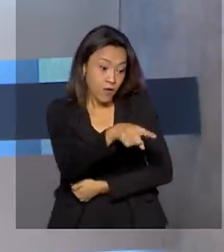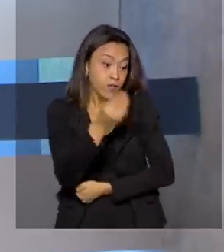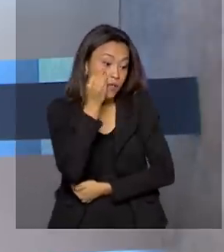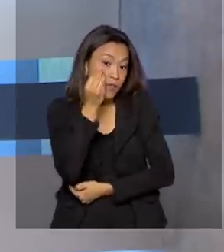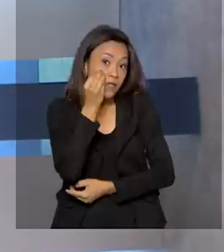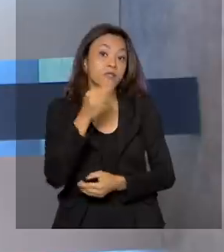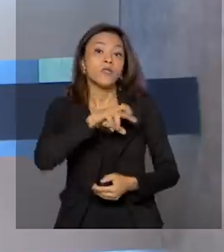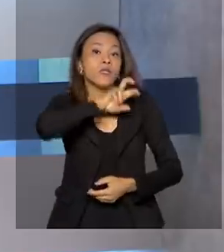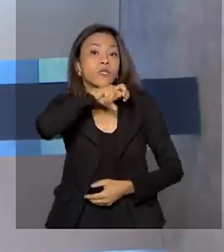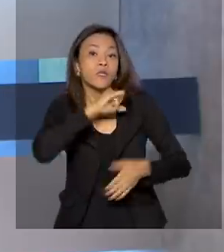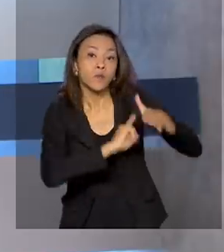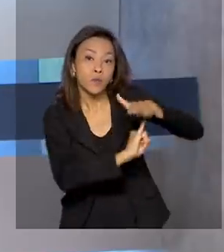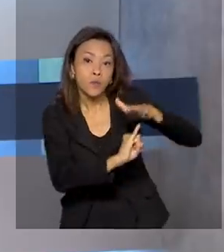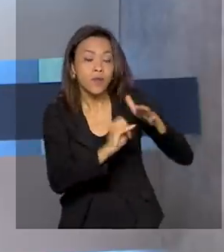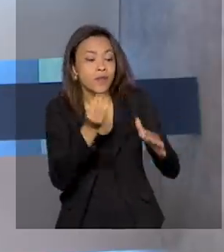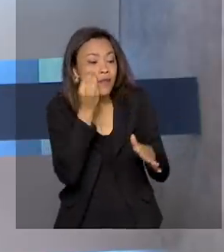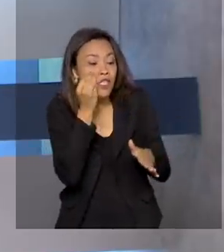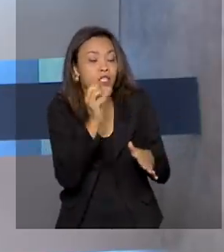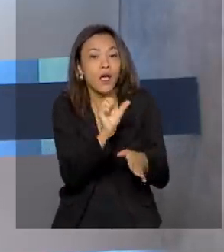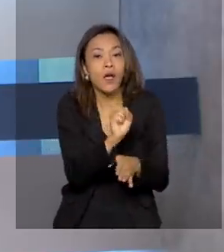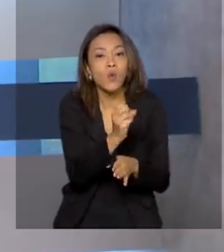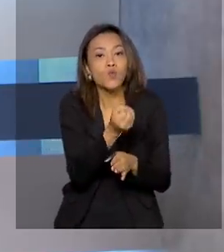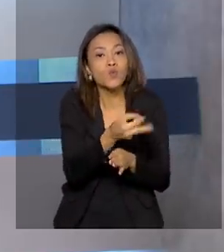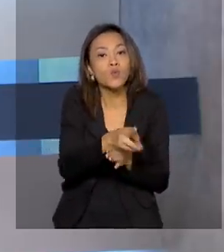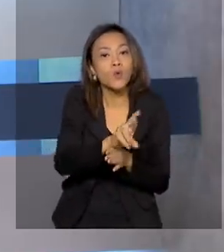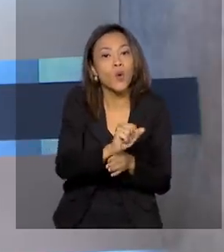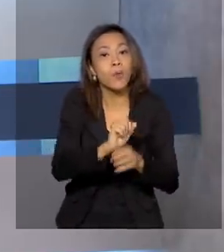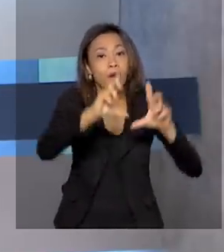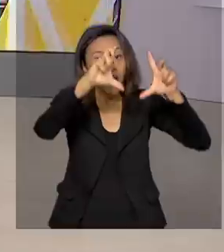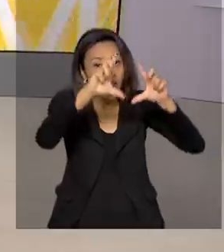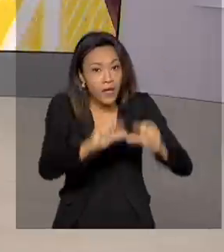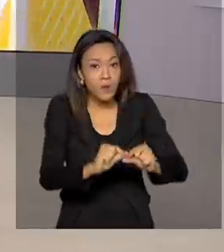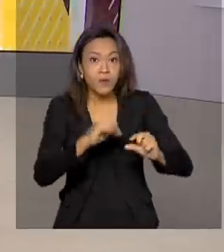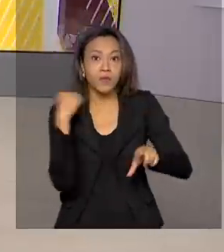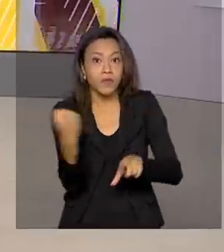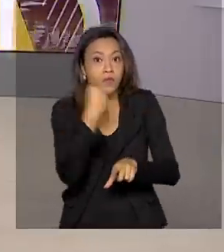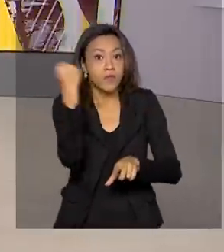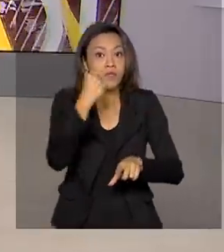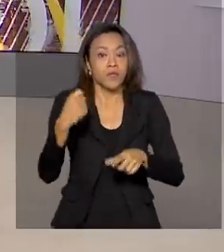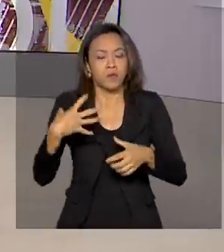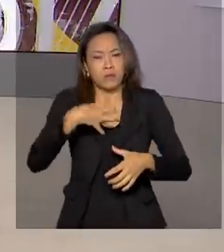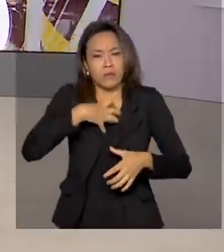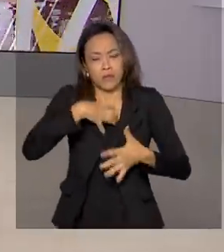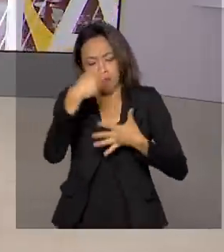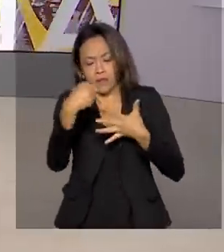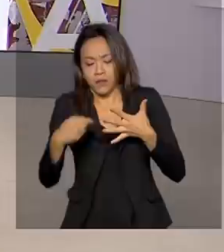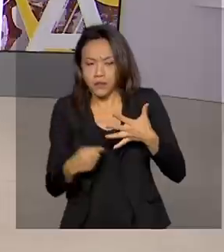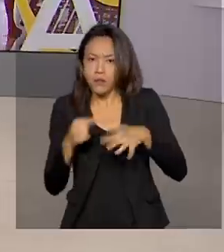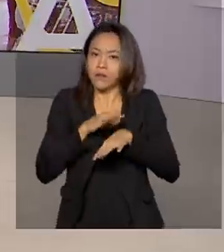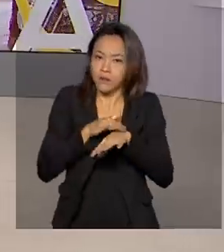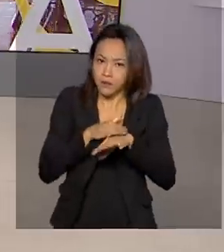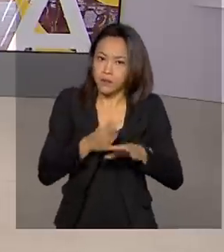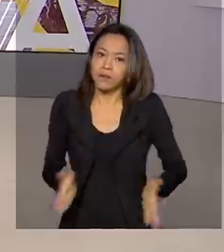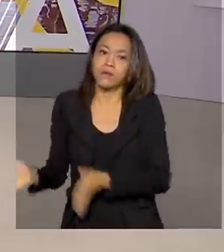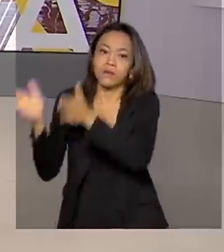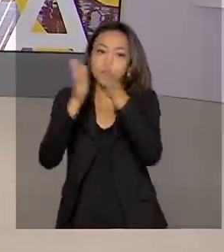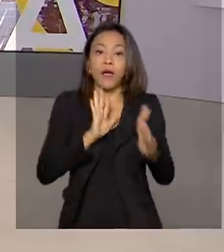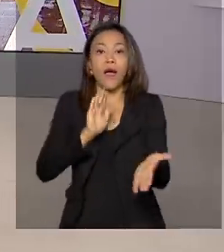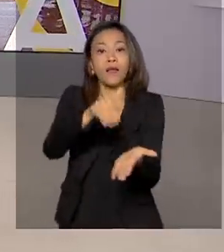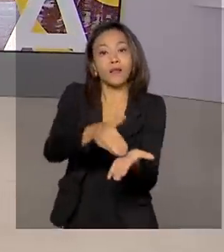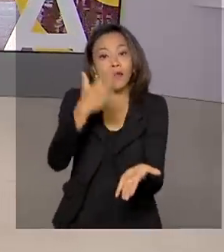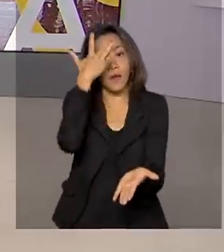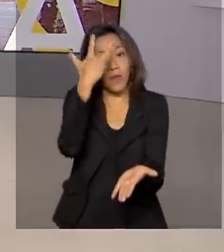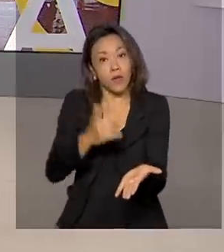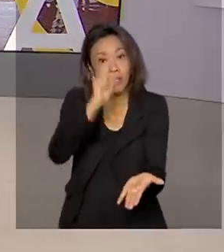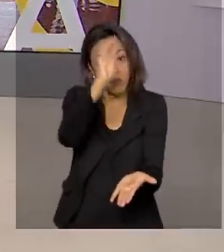a infecção, além de evitar o agravamento dos sintomas da doença. E até amanhã, o Brasil recebe novos insumos para a produção